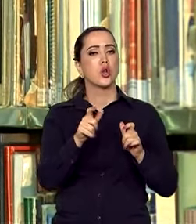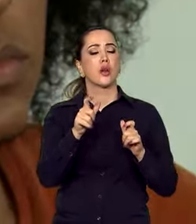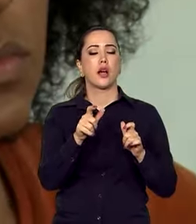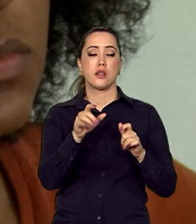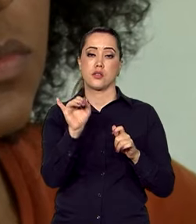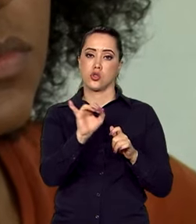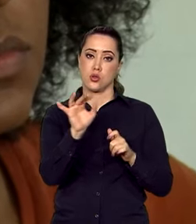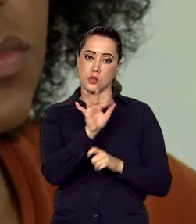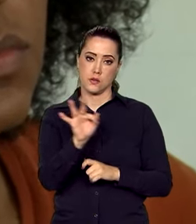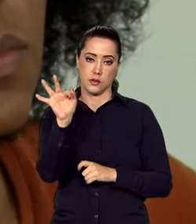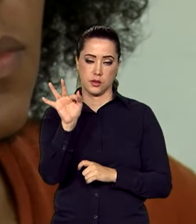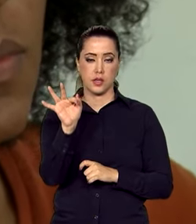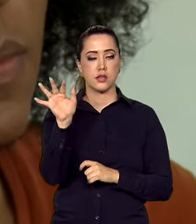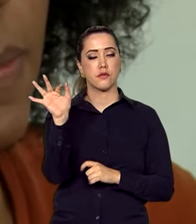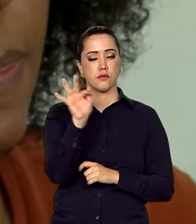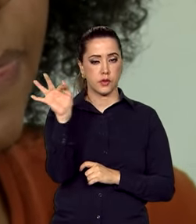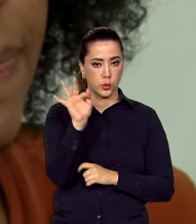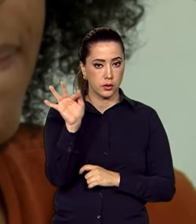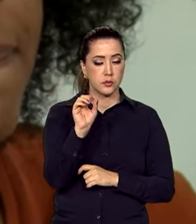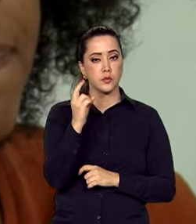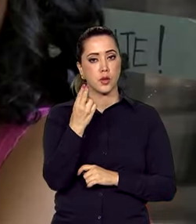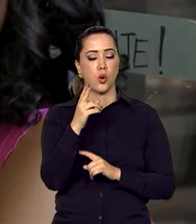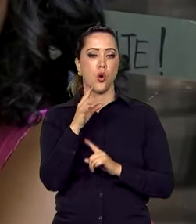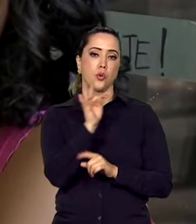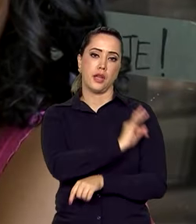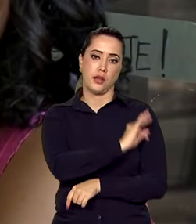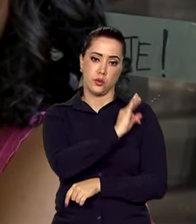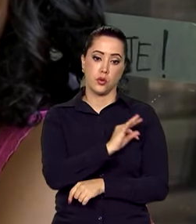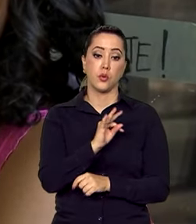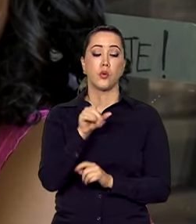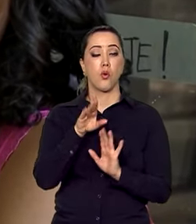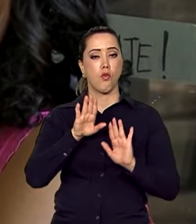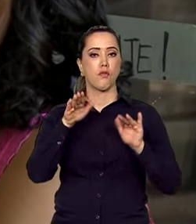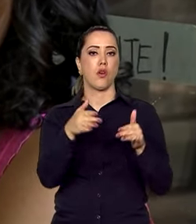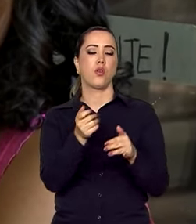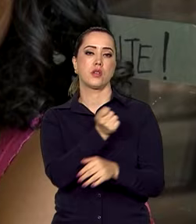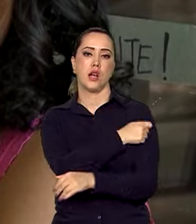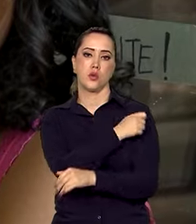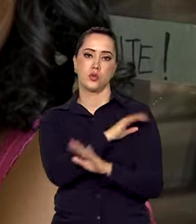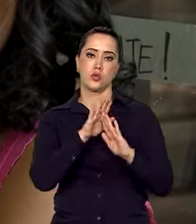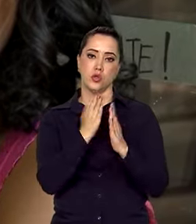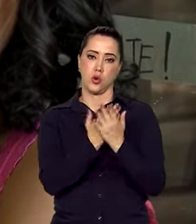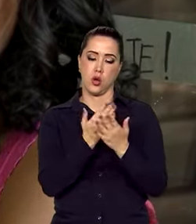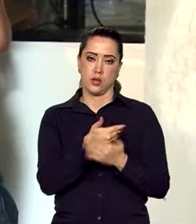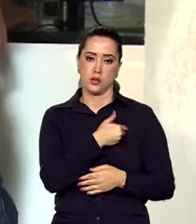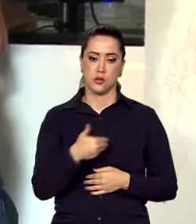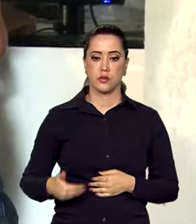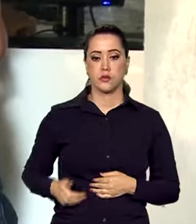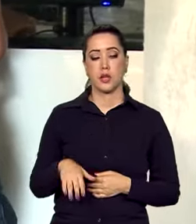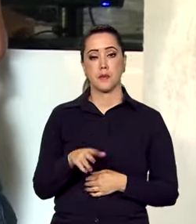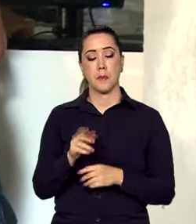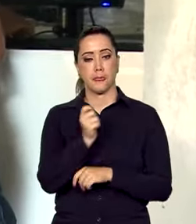federais de ensino superior e técnico para alunos de escolas públicas, estudantes negros, pardos,